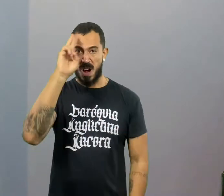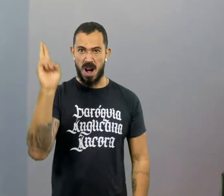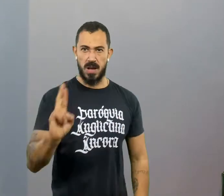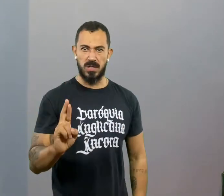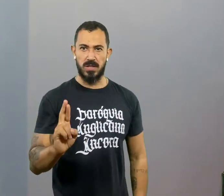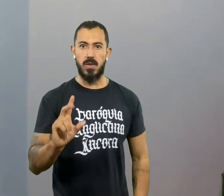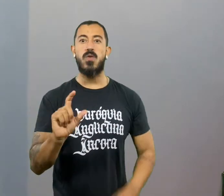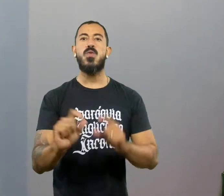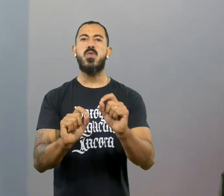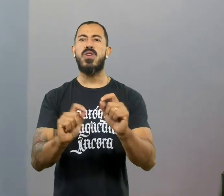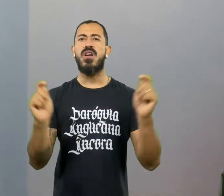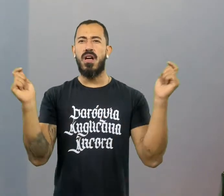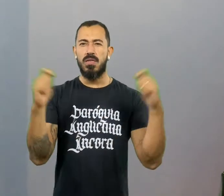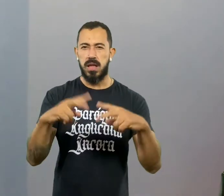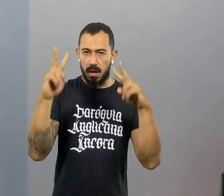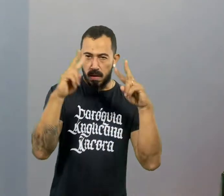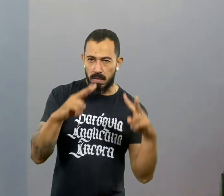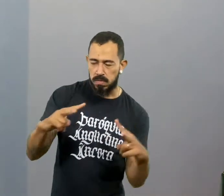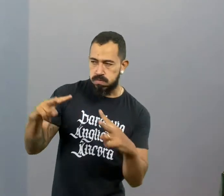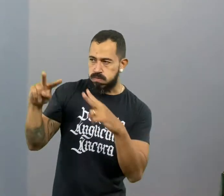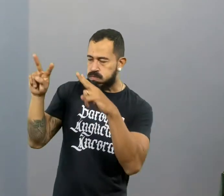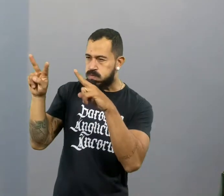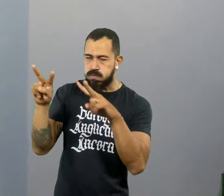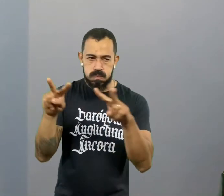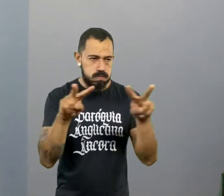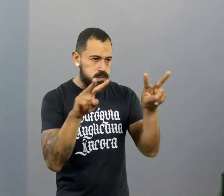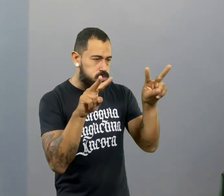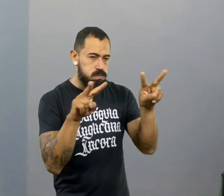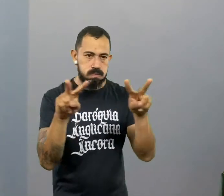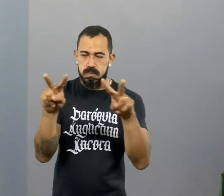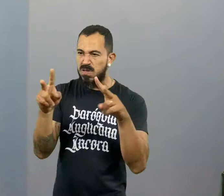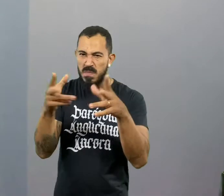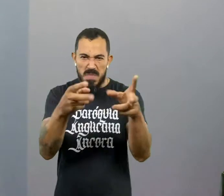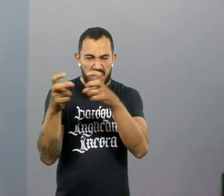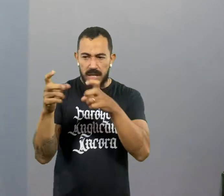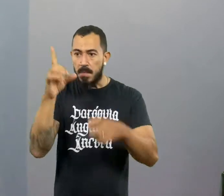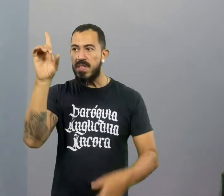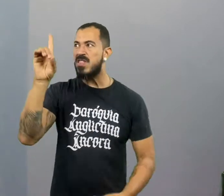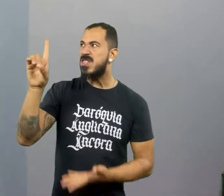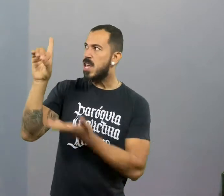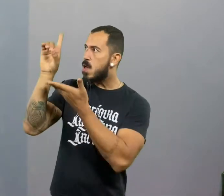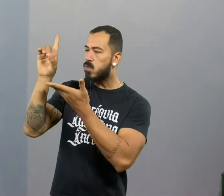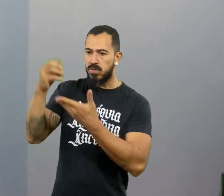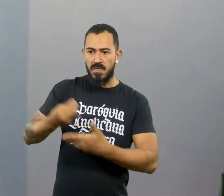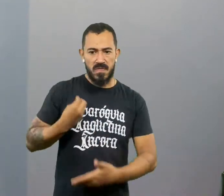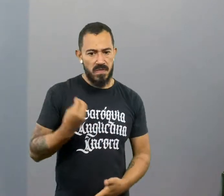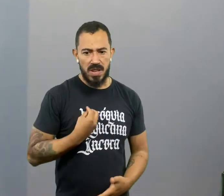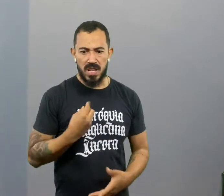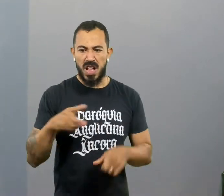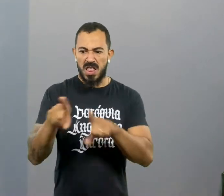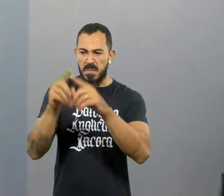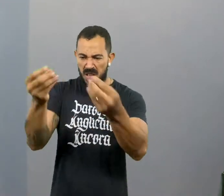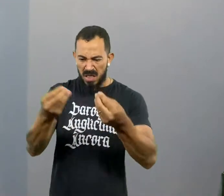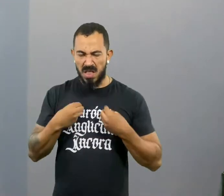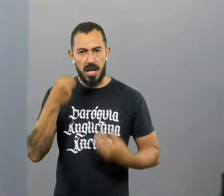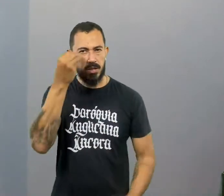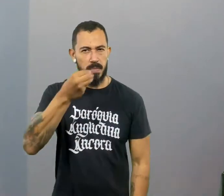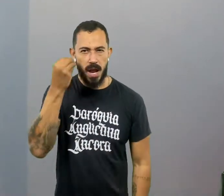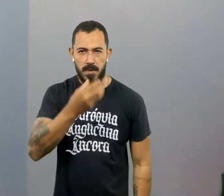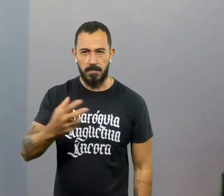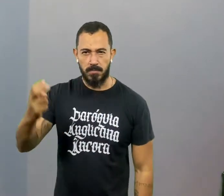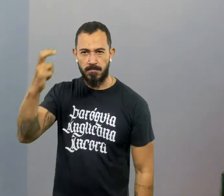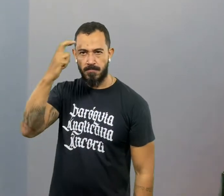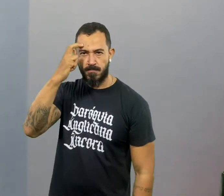capaz de contemplar a Deus na vida, para que isso junto nos dê experiências de sabedoria.